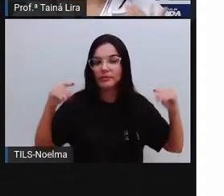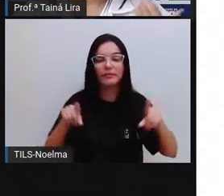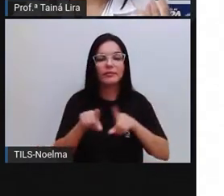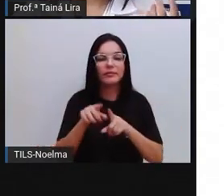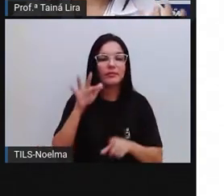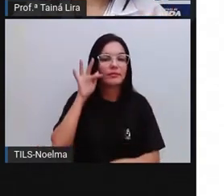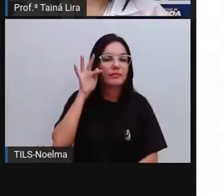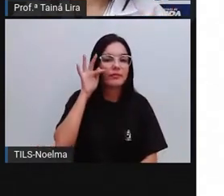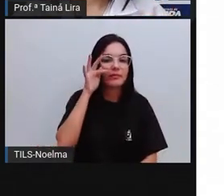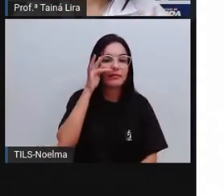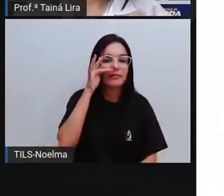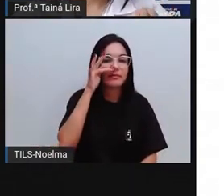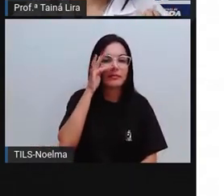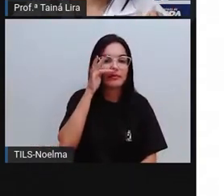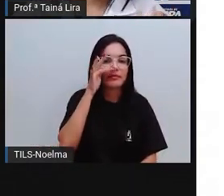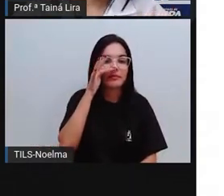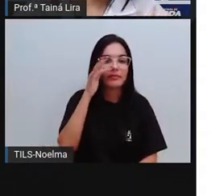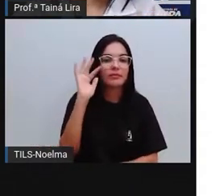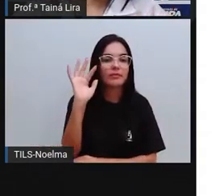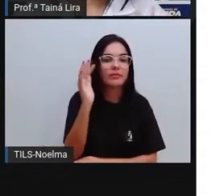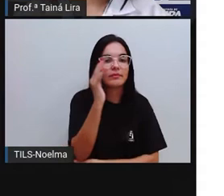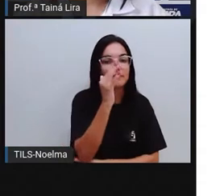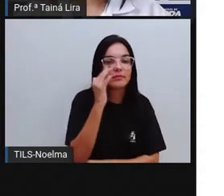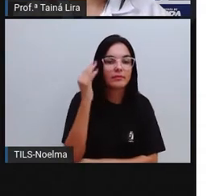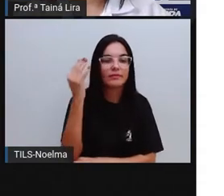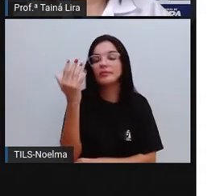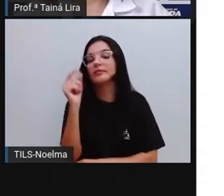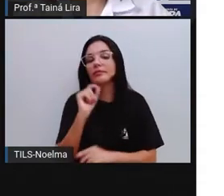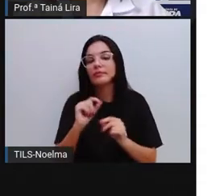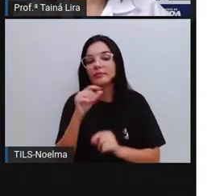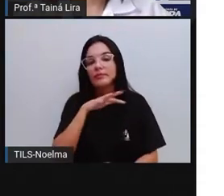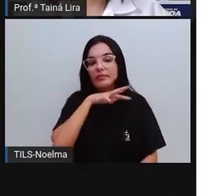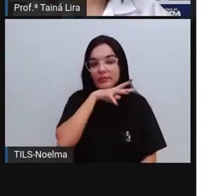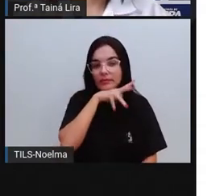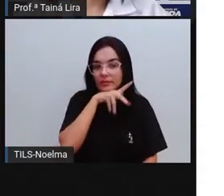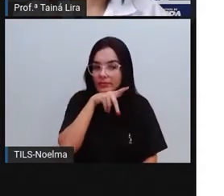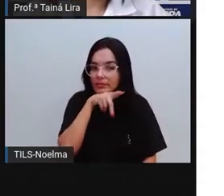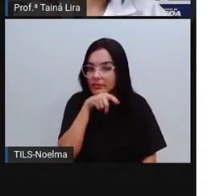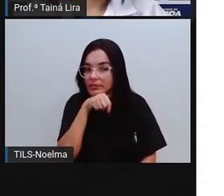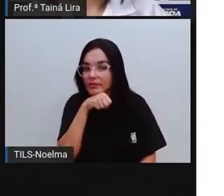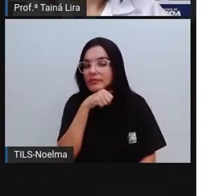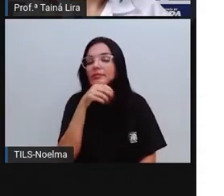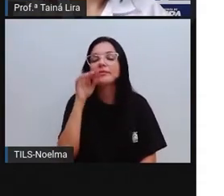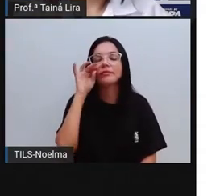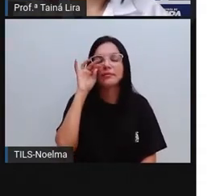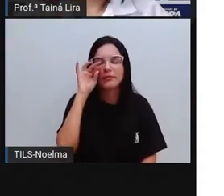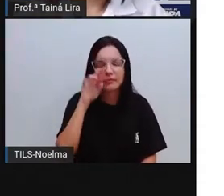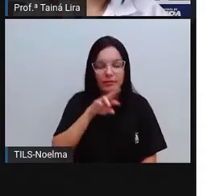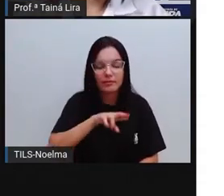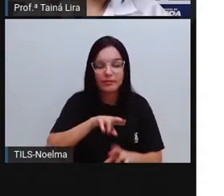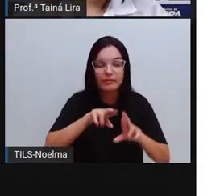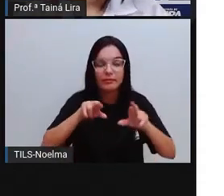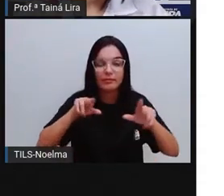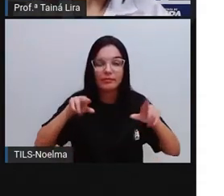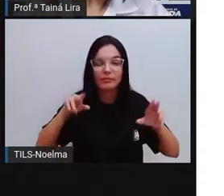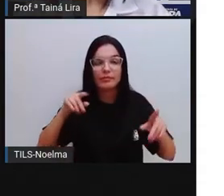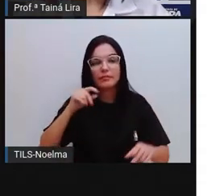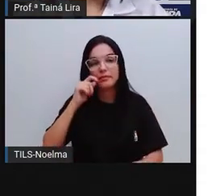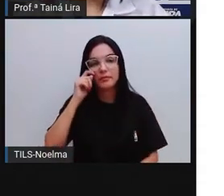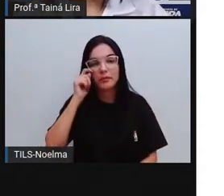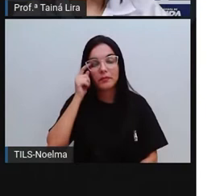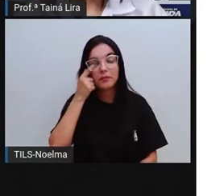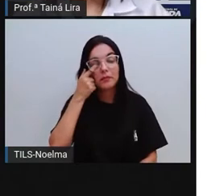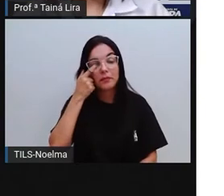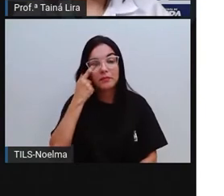flora. A fauna diz respeito justamente aos animais, a flora diz respeito aí às plantas, tá? E